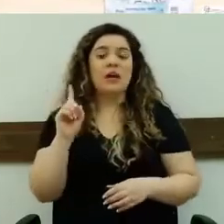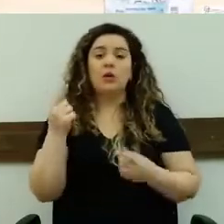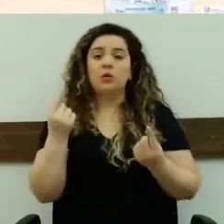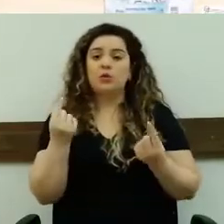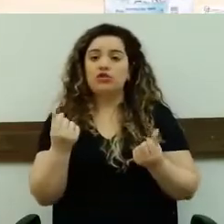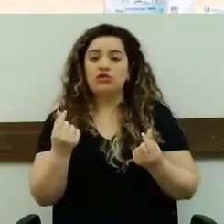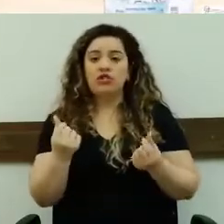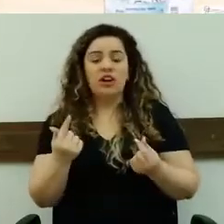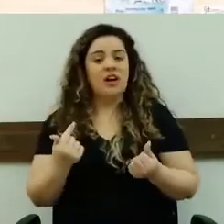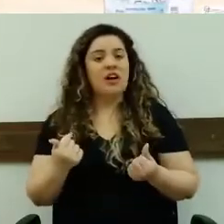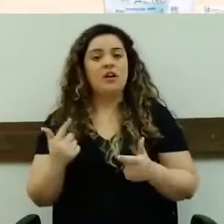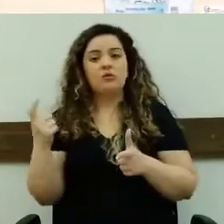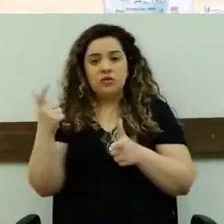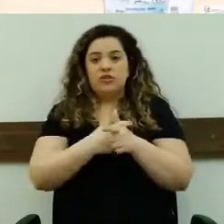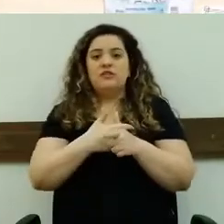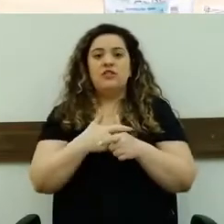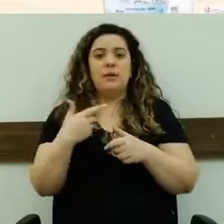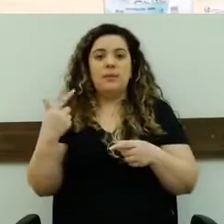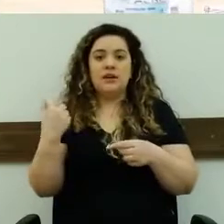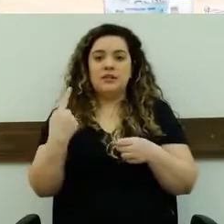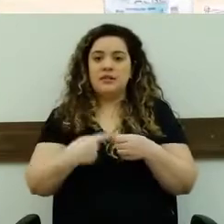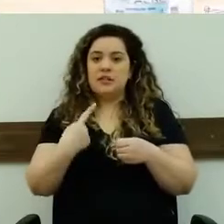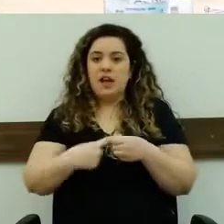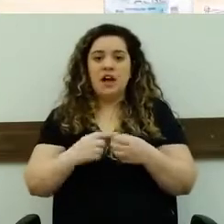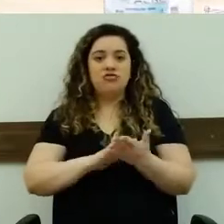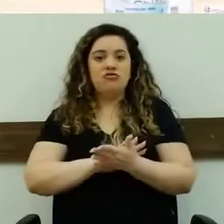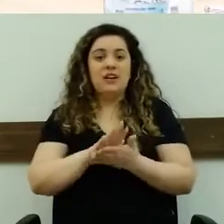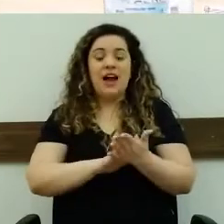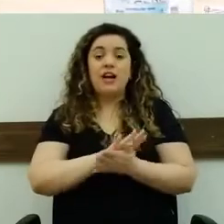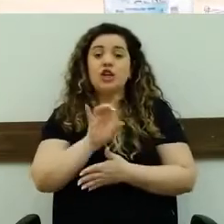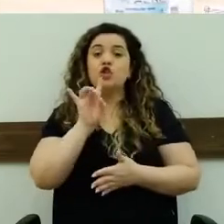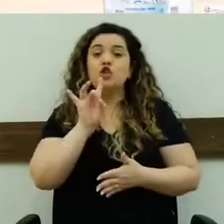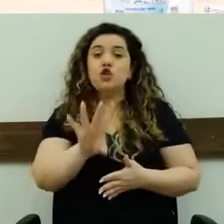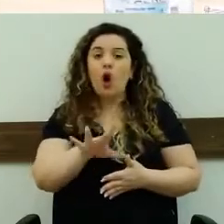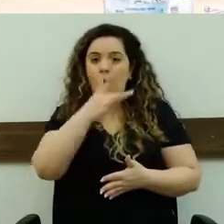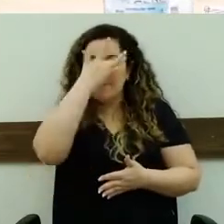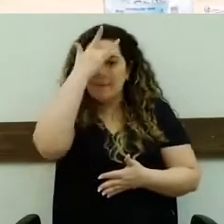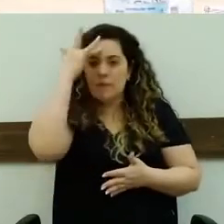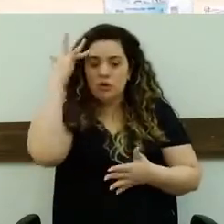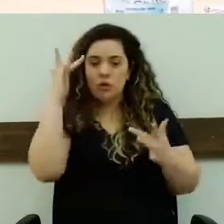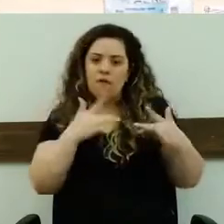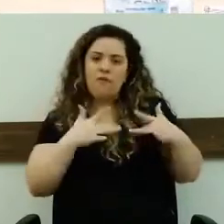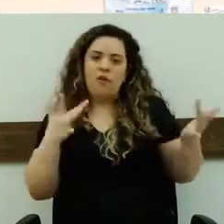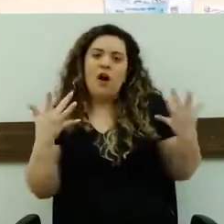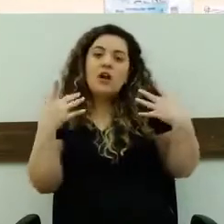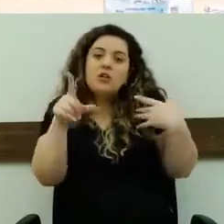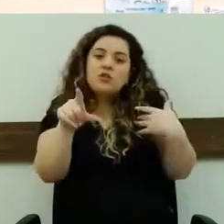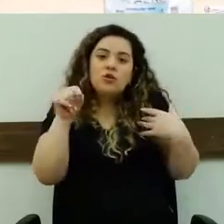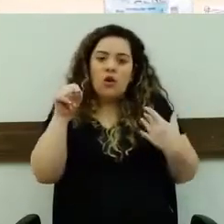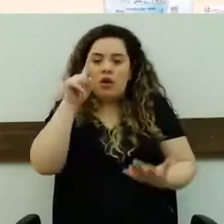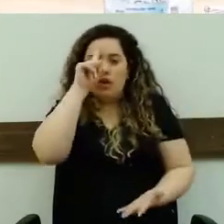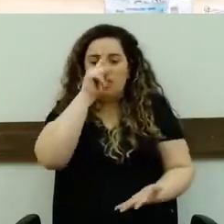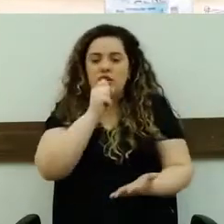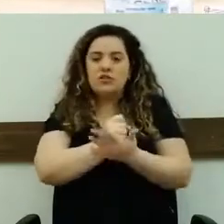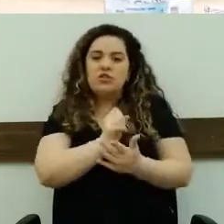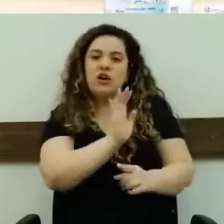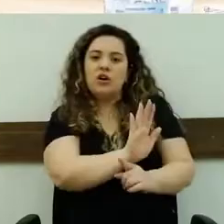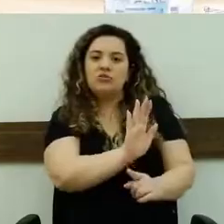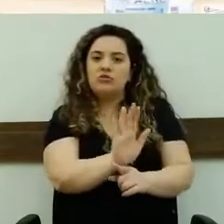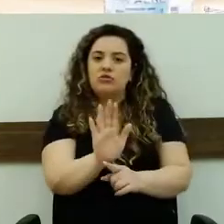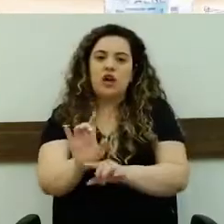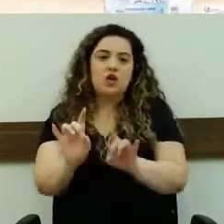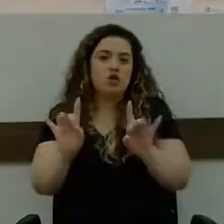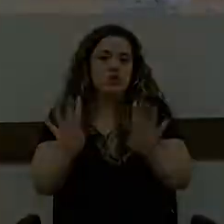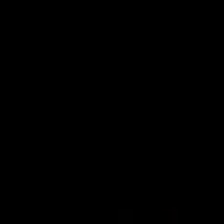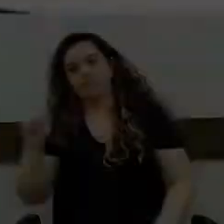sim para a pessoa que escolher fazer esse trabalho. Então, acho que não tem problema nenhum. Então, é isso por hoje, as minhas considerações.